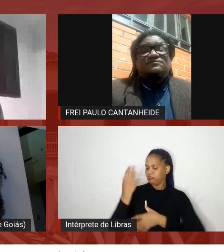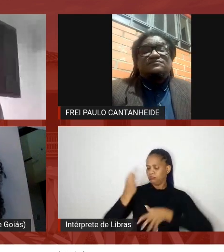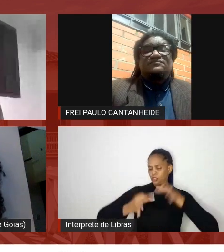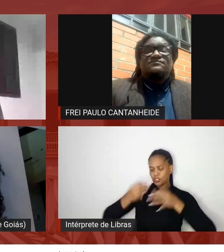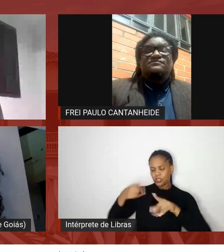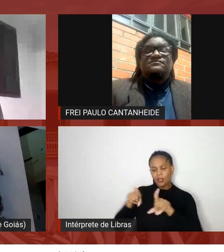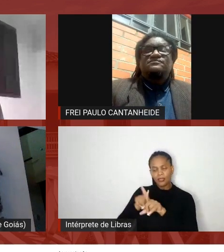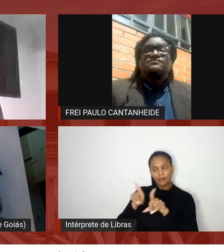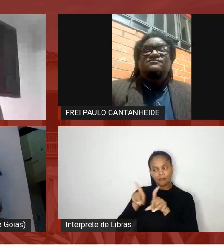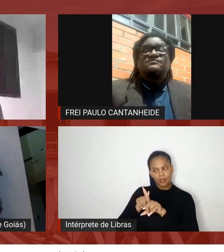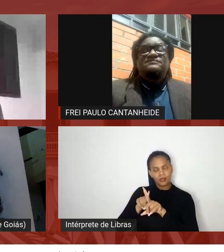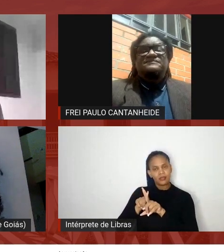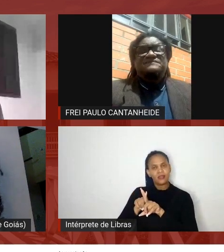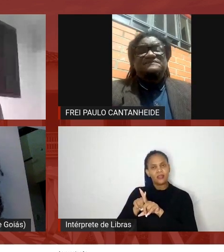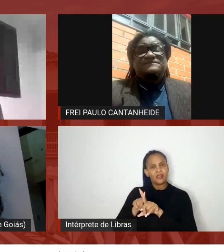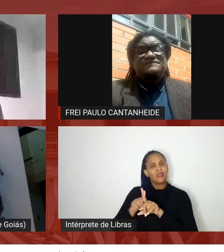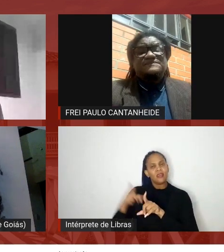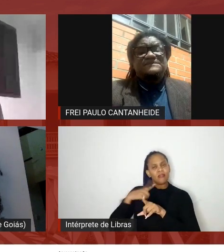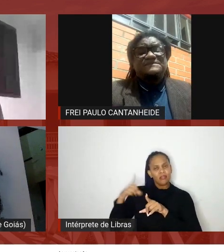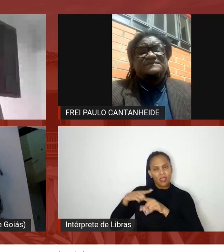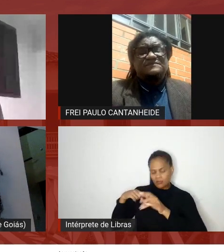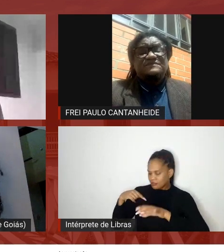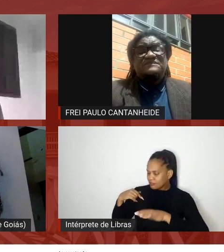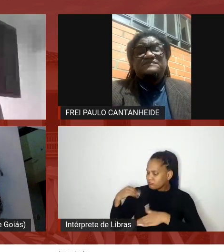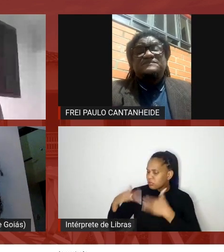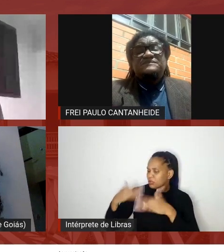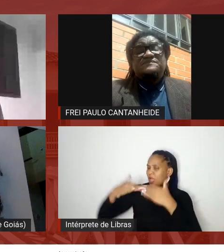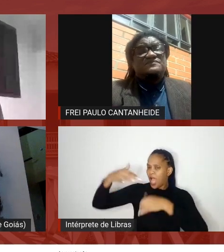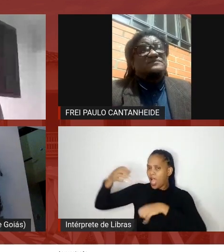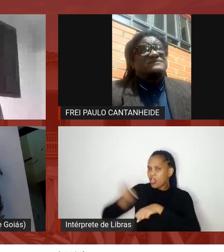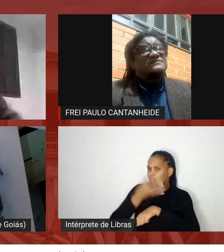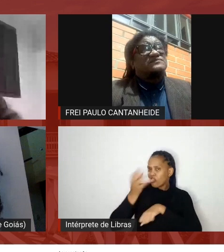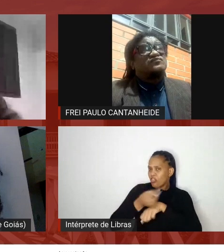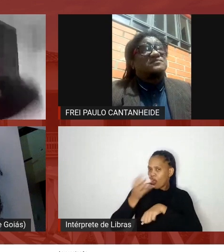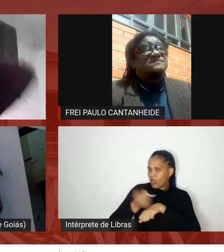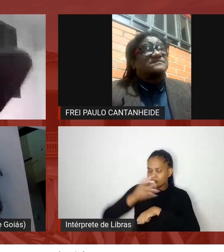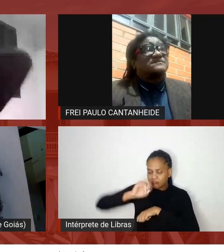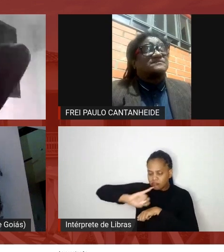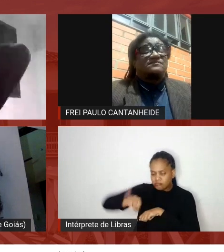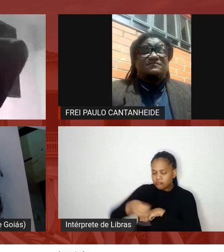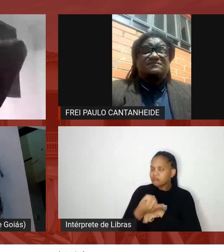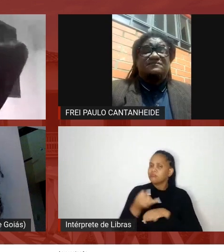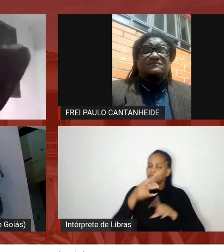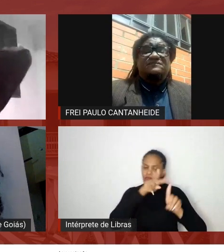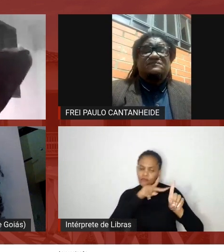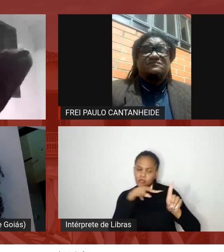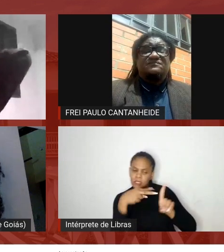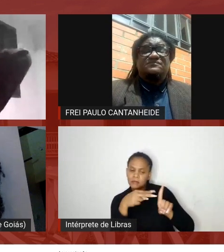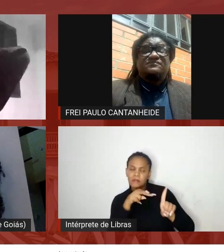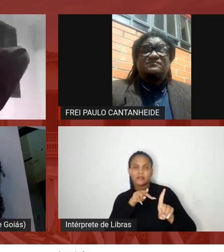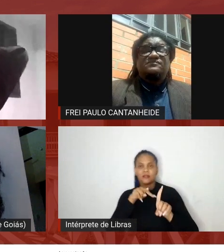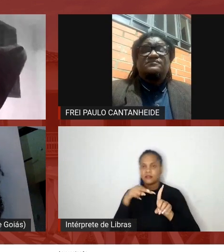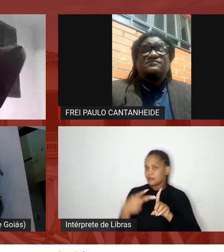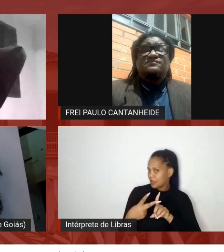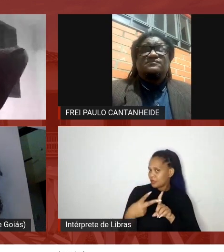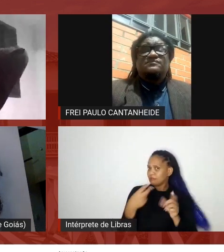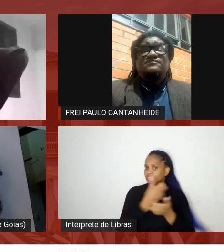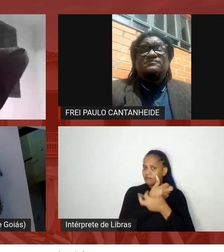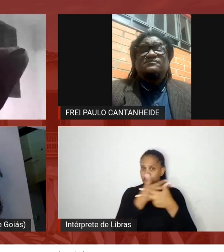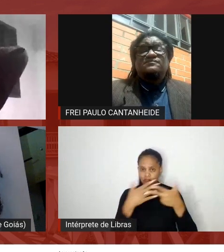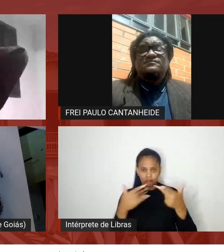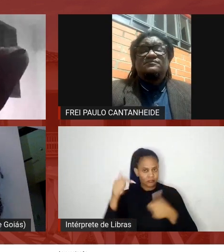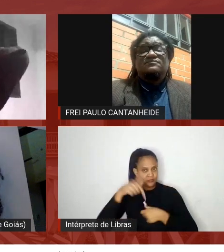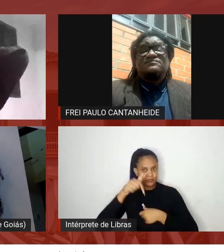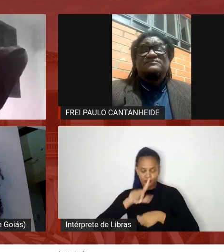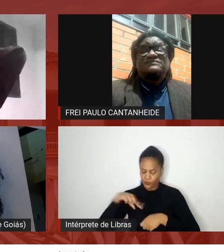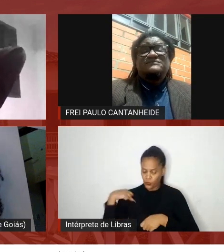que tem construído novas possibilidades de visibilizar corpos aqui no nosso